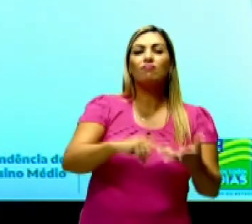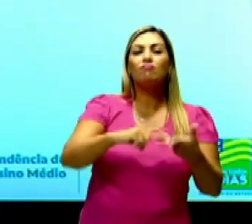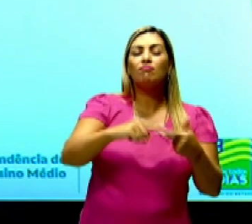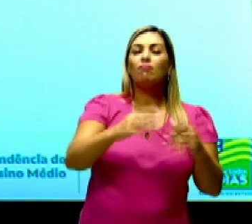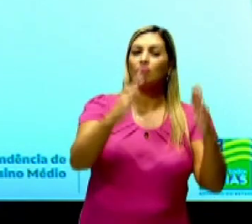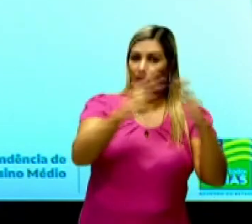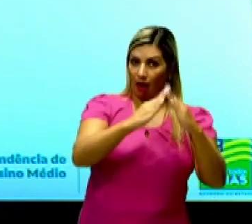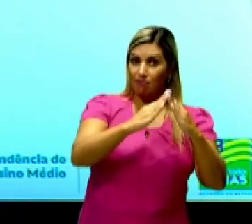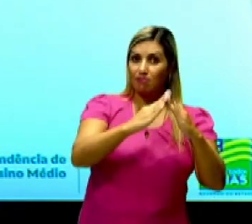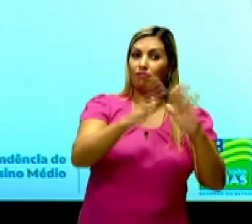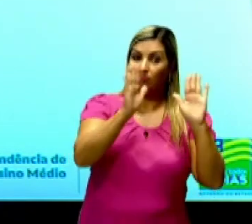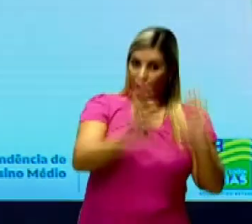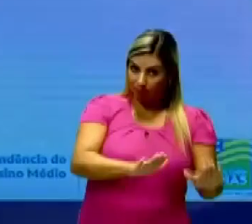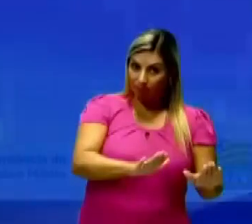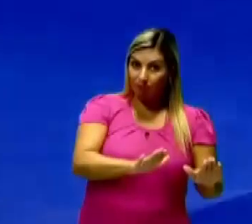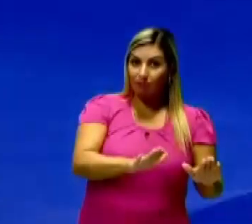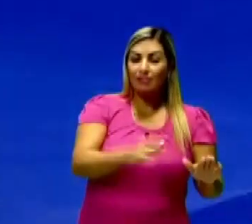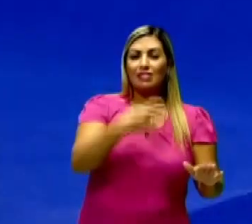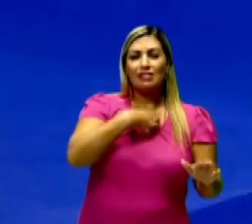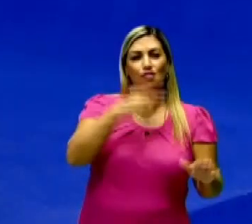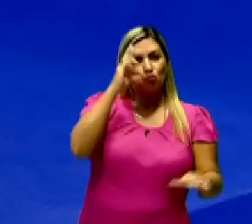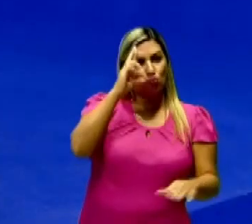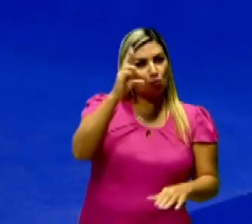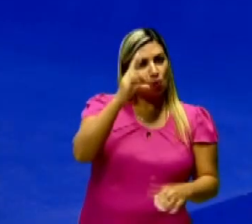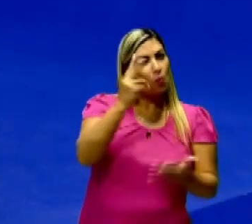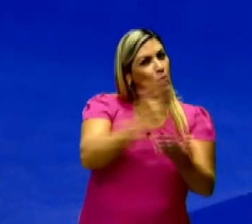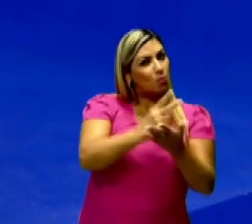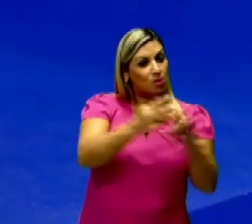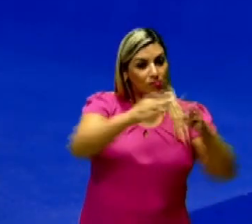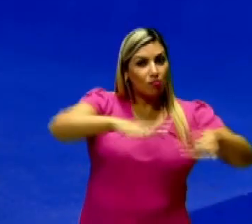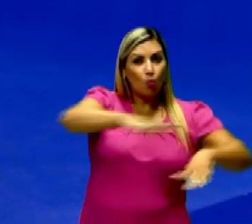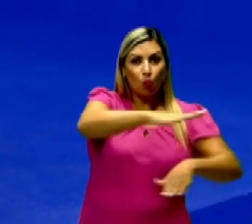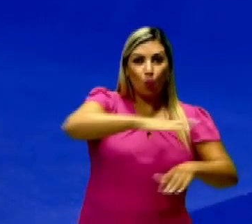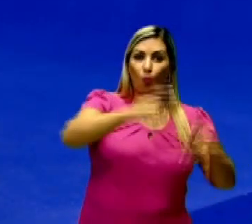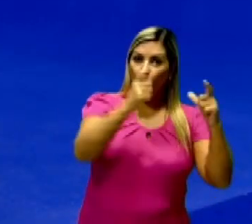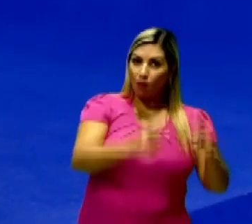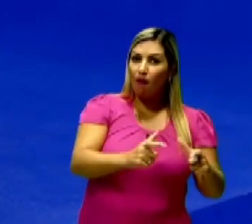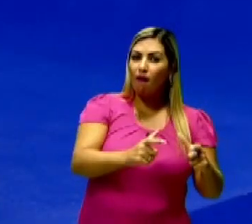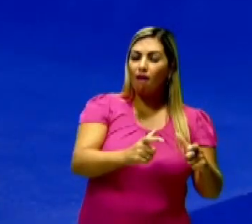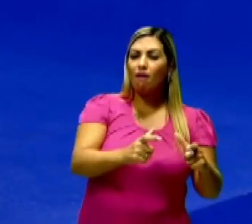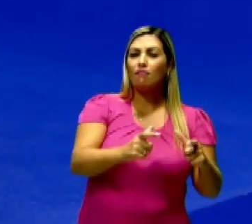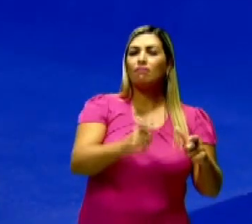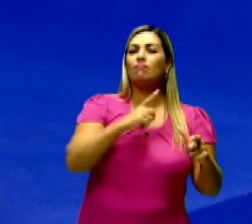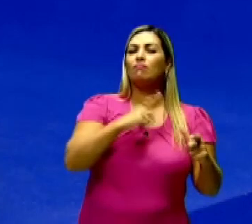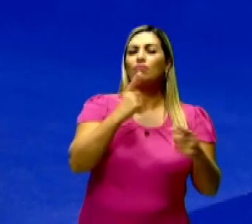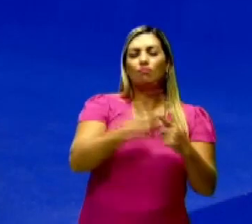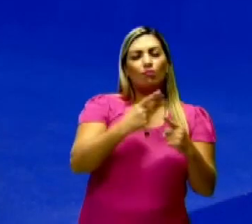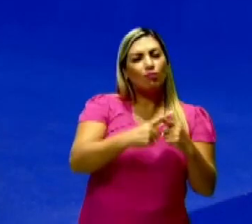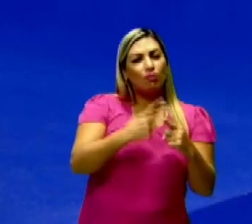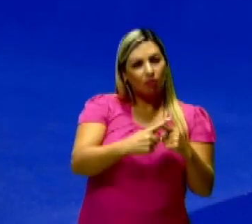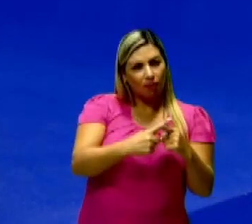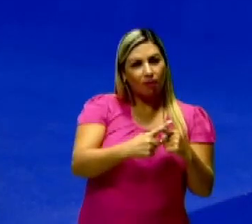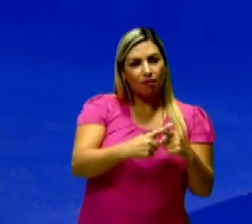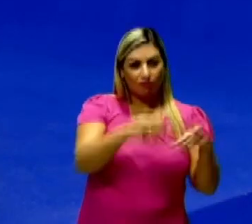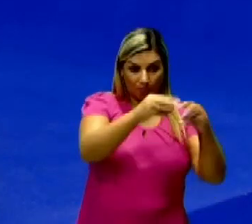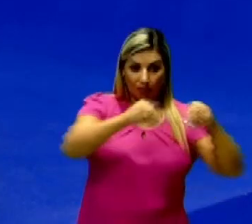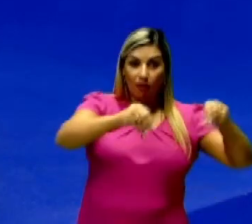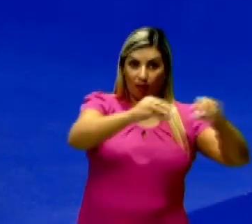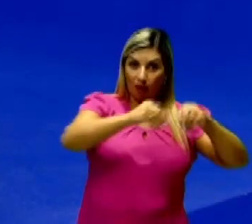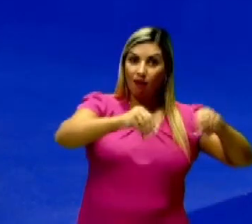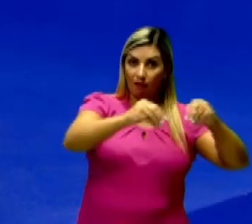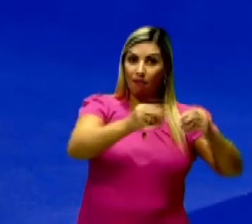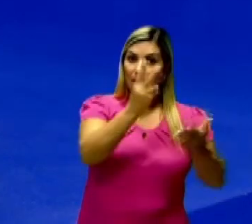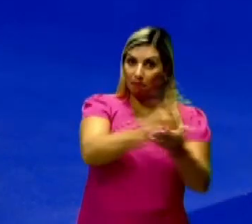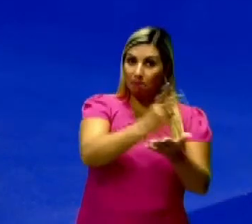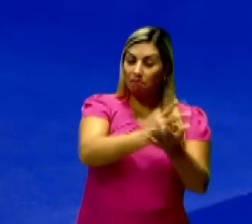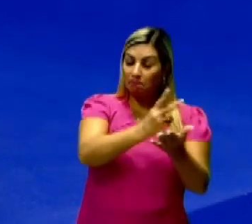propriedade. Por que que eles começam a se sentir donos mesmo daquele espaço, tá? Lembrando que eles já eram territorialistas, mas por